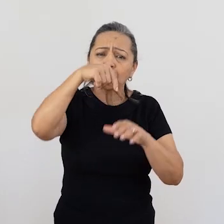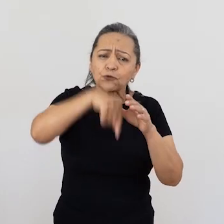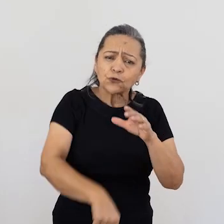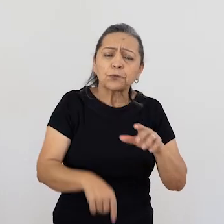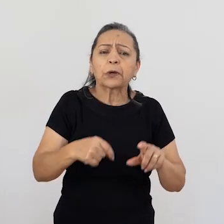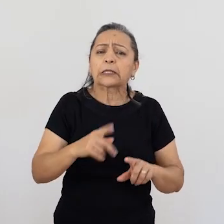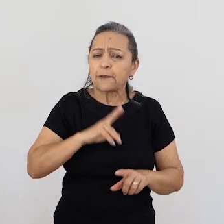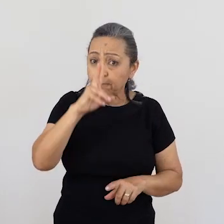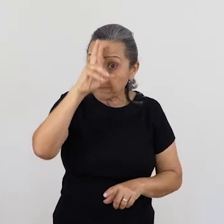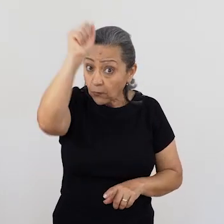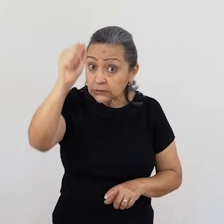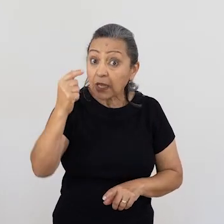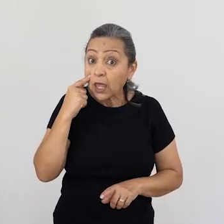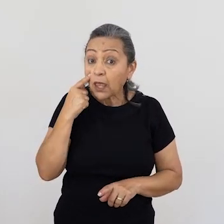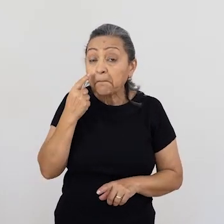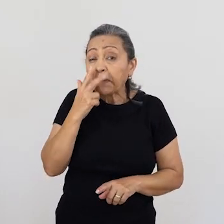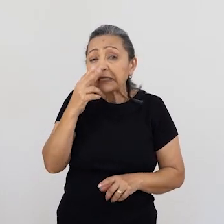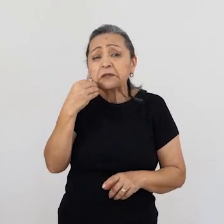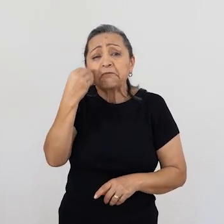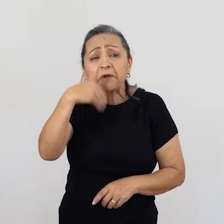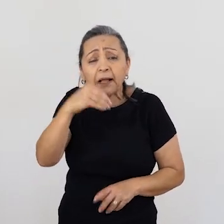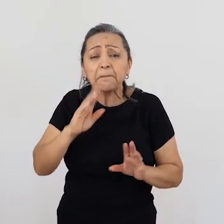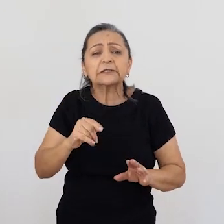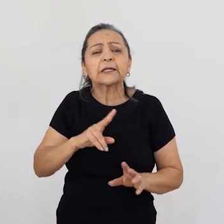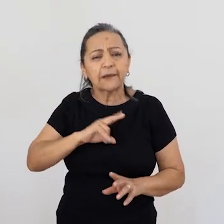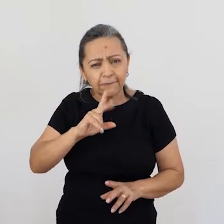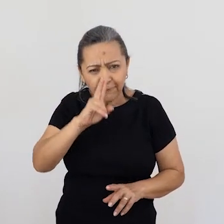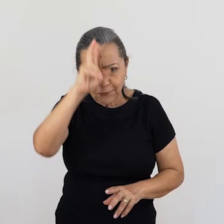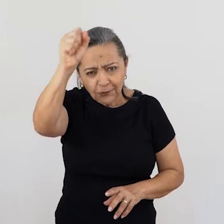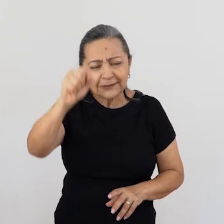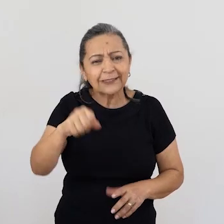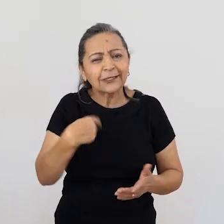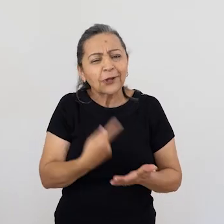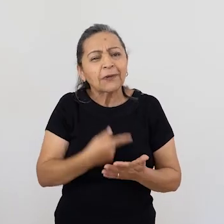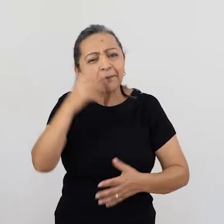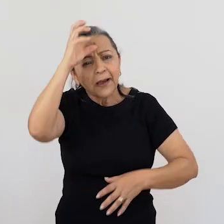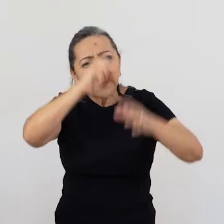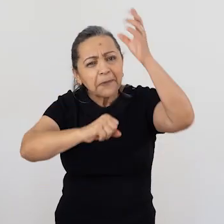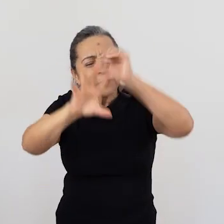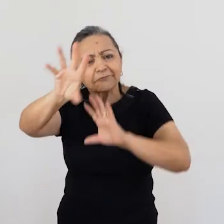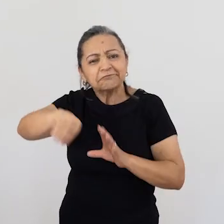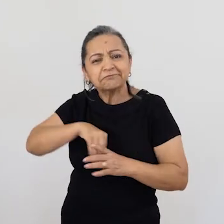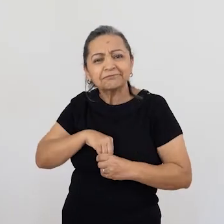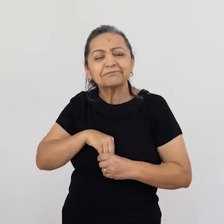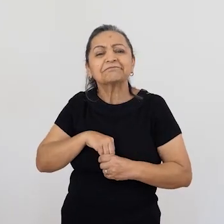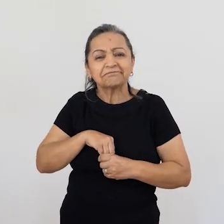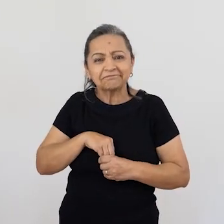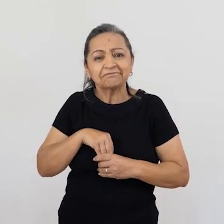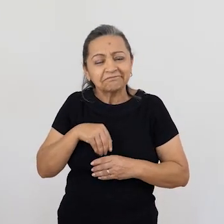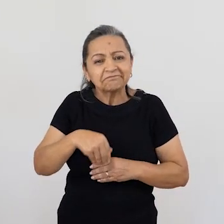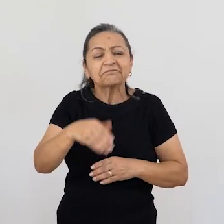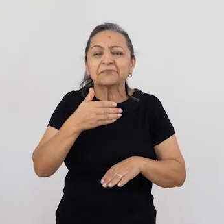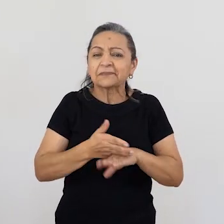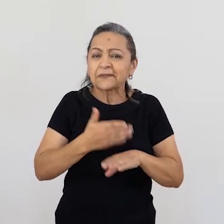você vê na cultura popular, água mole em pedra dura, tanto bate até que fura. A força que ela tem, apesar de ser fluida. Então, são